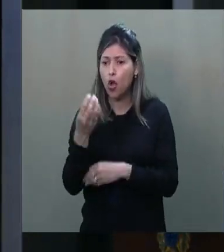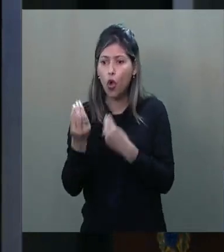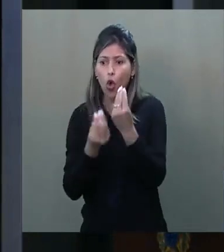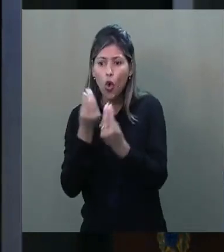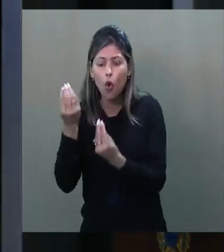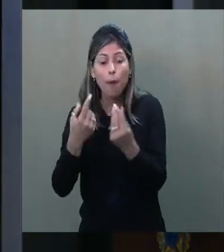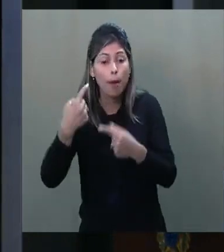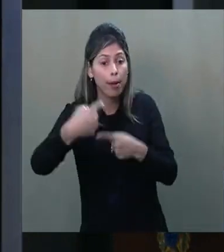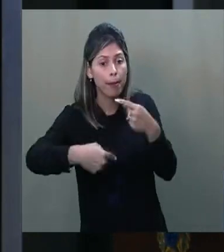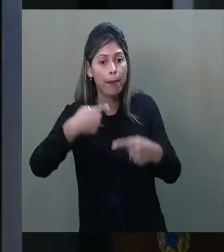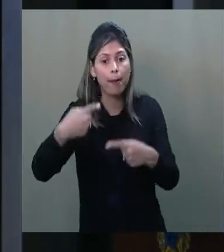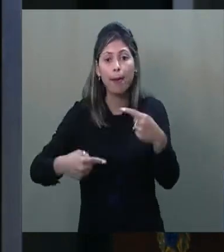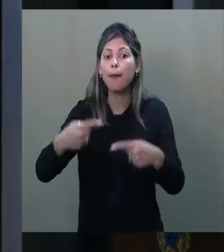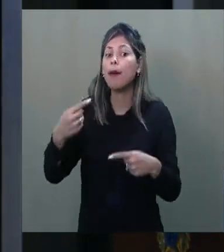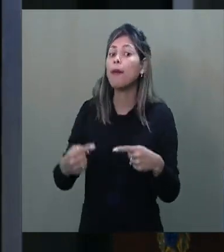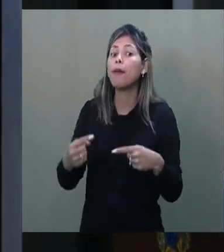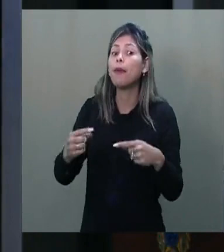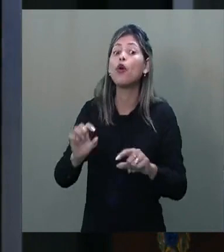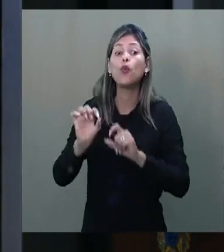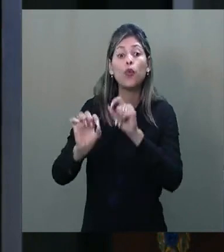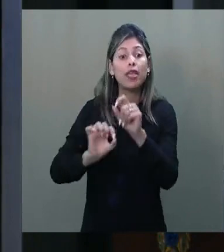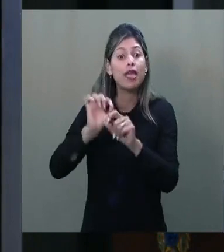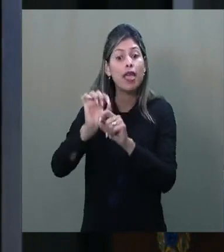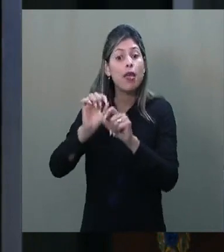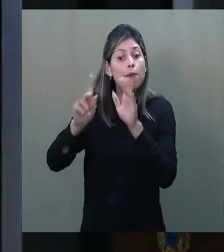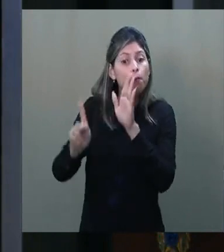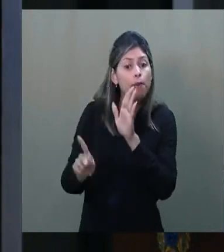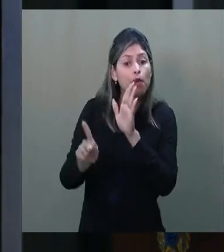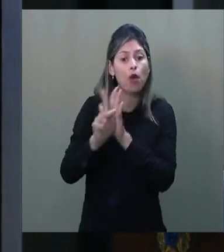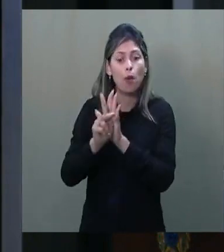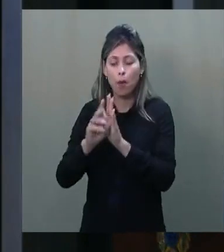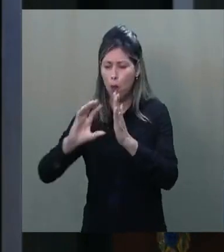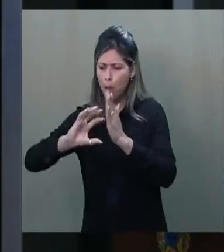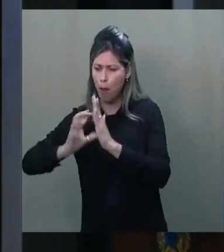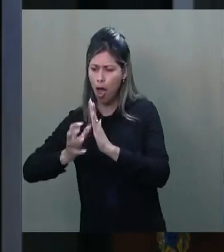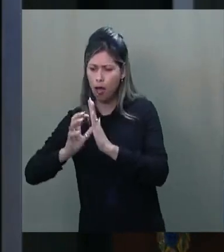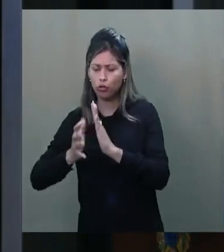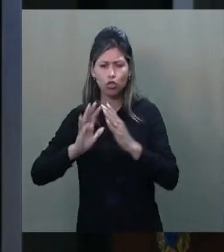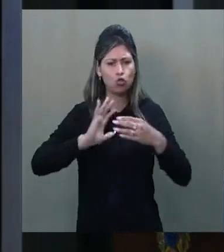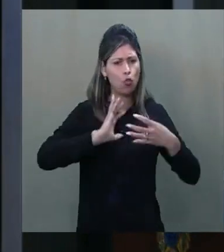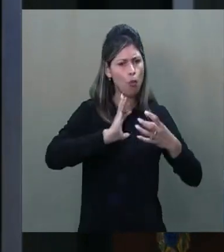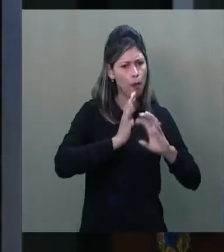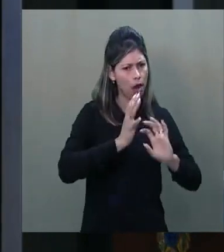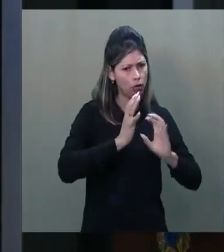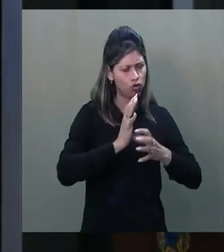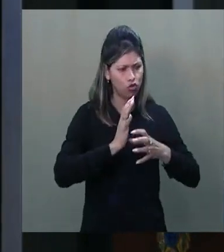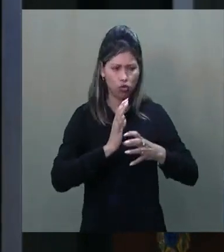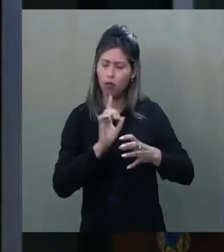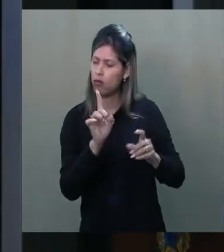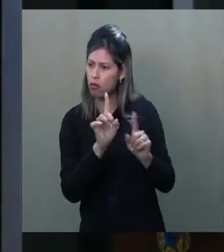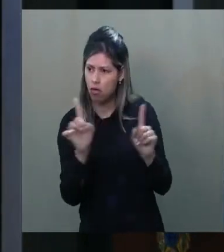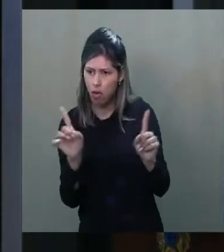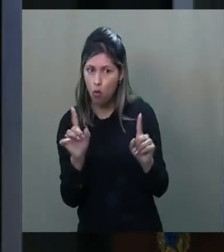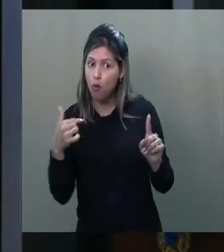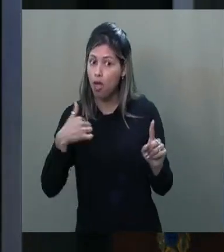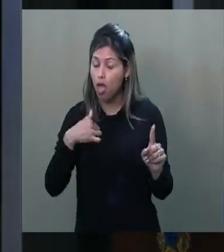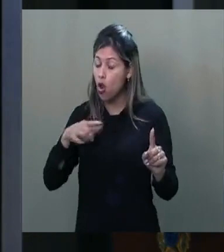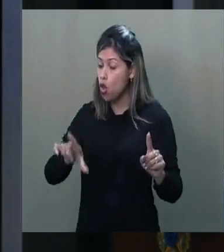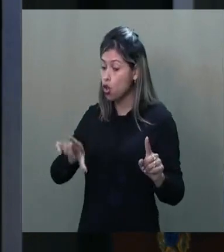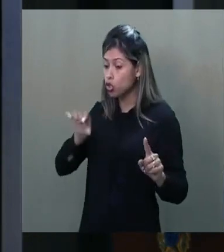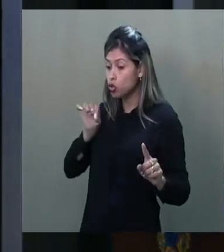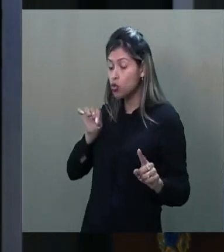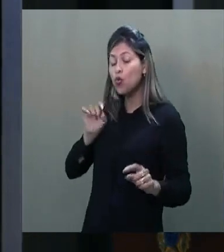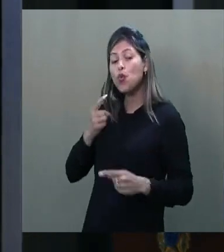qualquer viés ideológico ou partidário. Talvez essa forma de atuar,